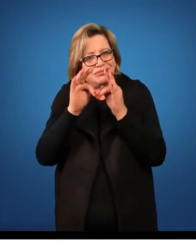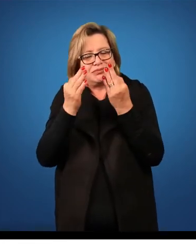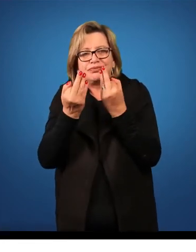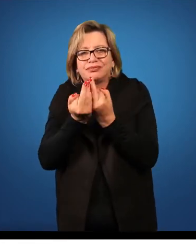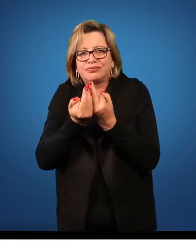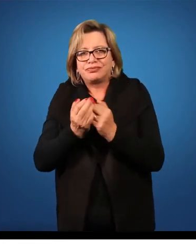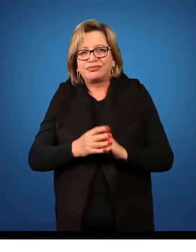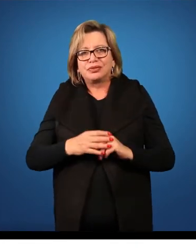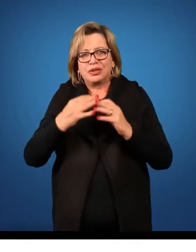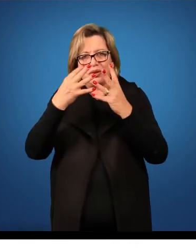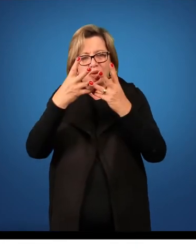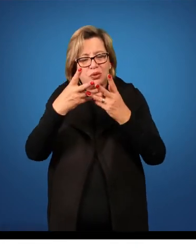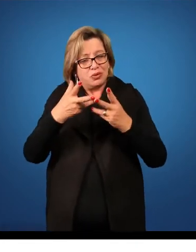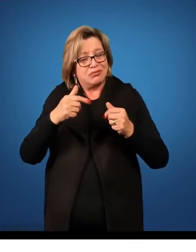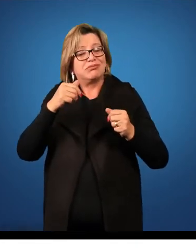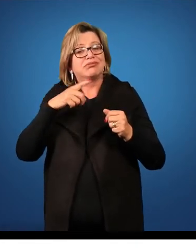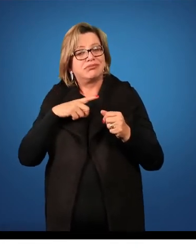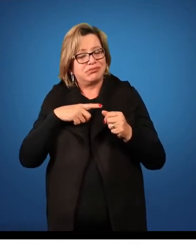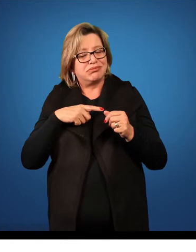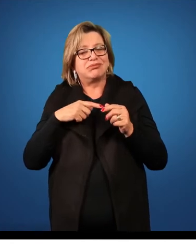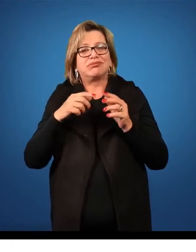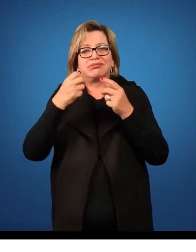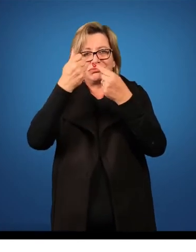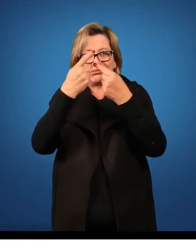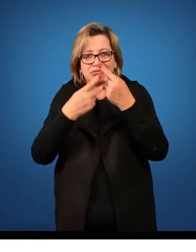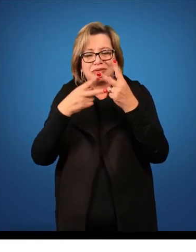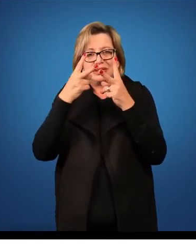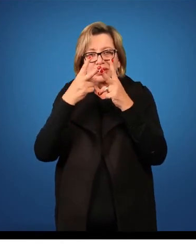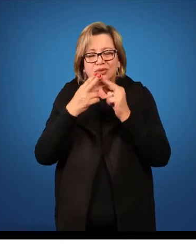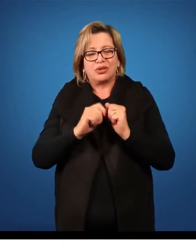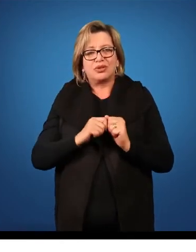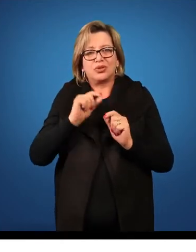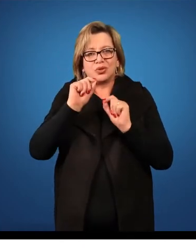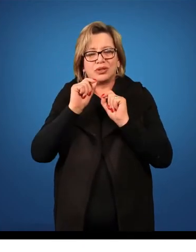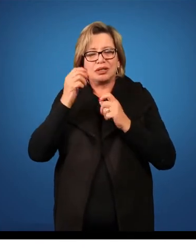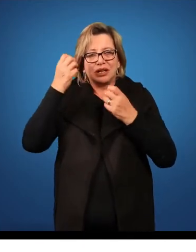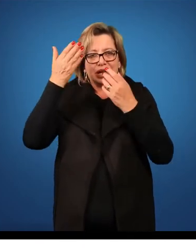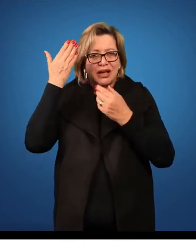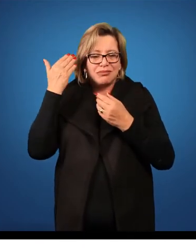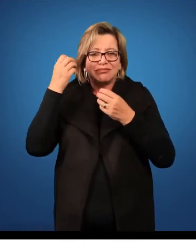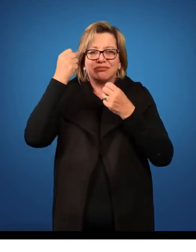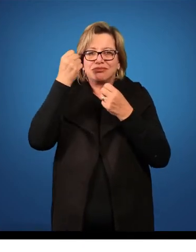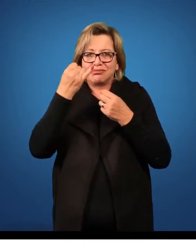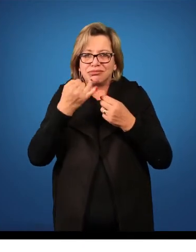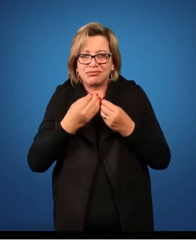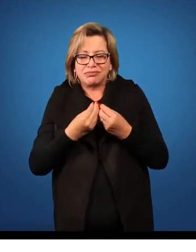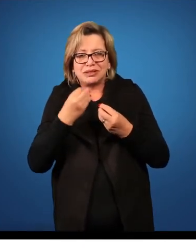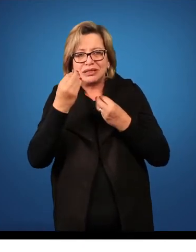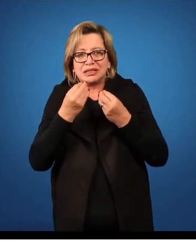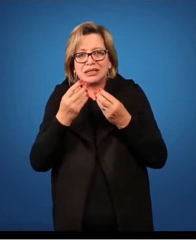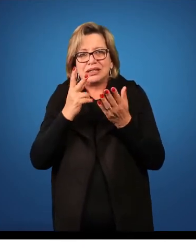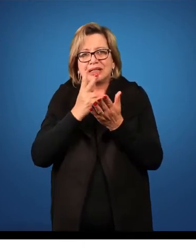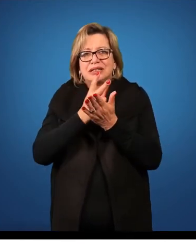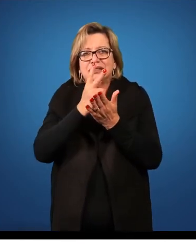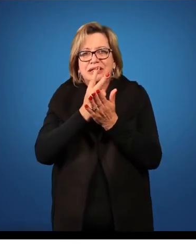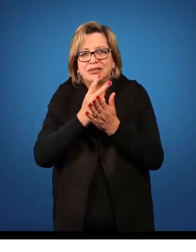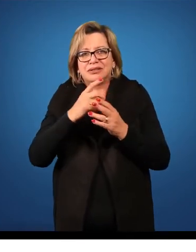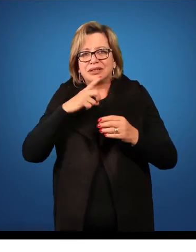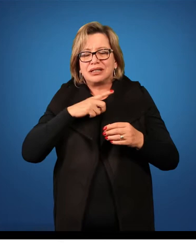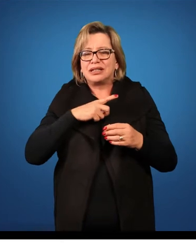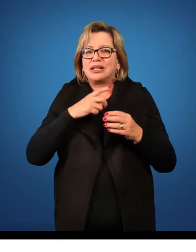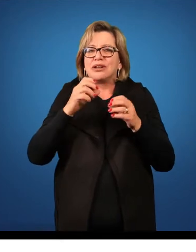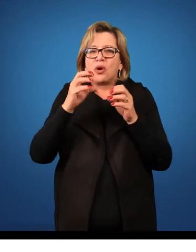todas as famílias da ordem vai ter essa característica. E o que eu comentei anteriormente, que nas asterides a maioria das plantas tem ovário